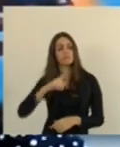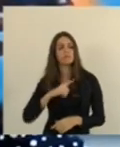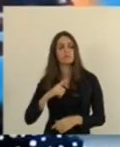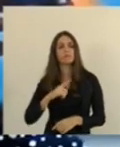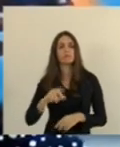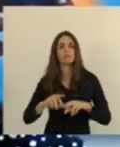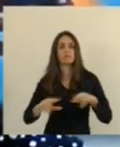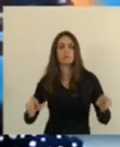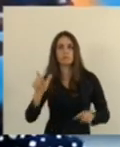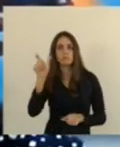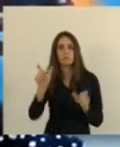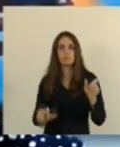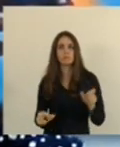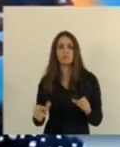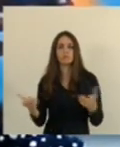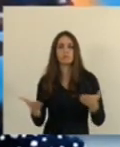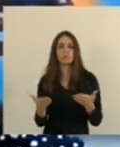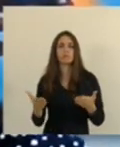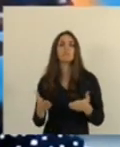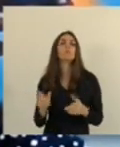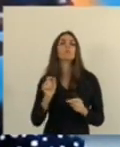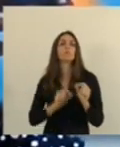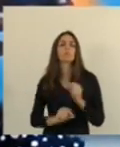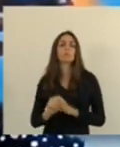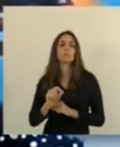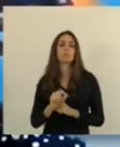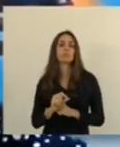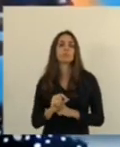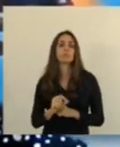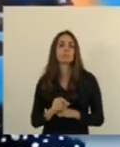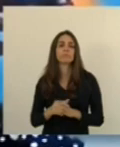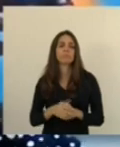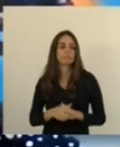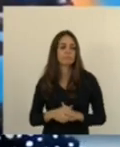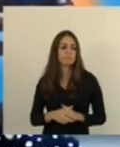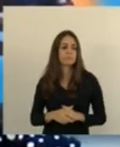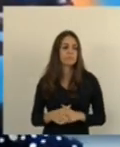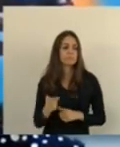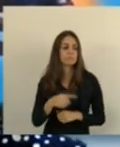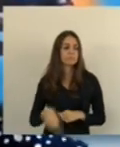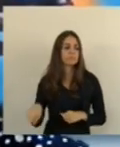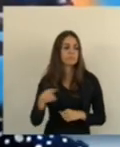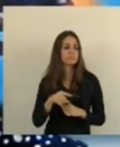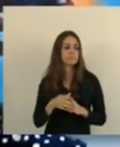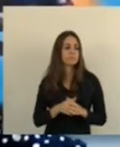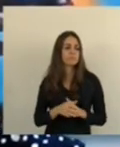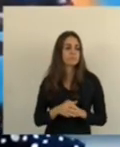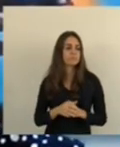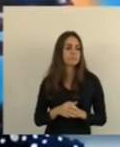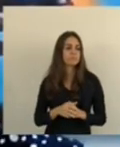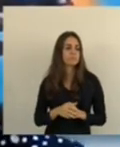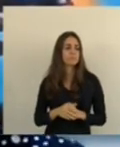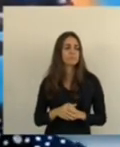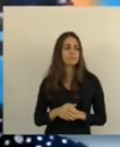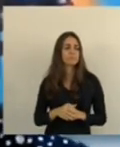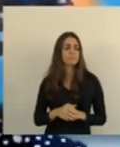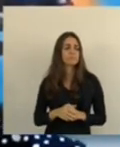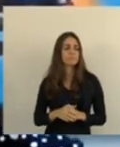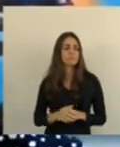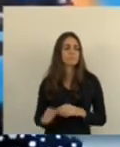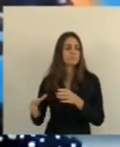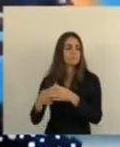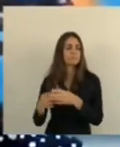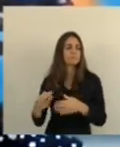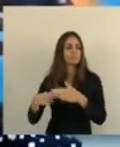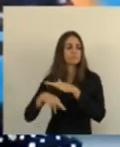também que fazem parte da academia, destacam-se juízes, professores, jornalistas, além de políticos, culturais religiosos,